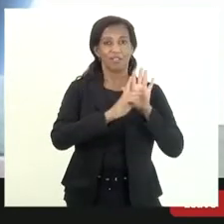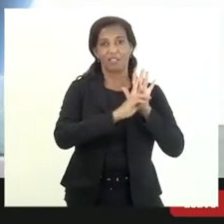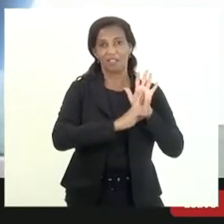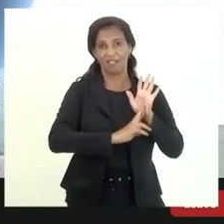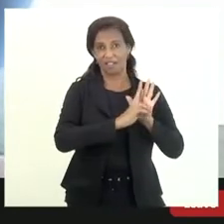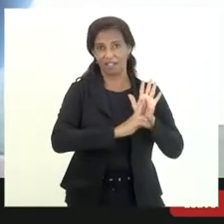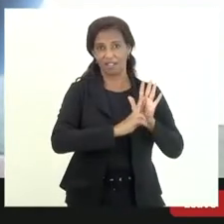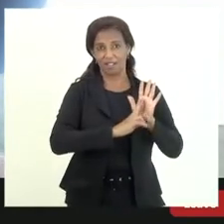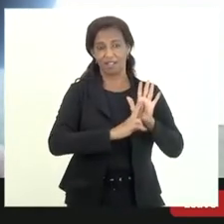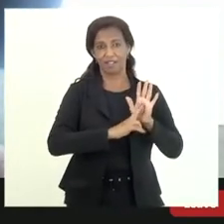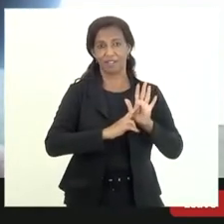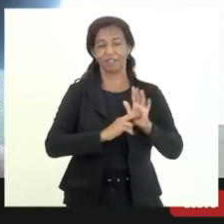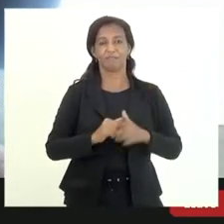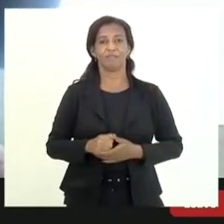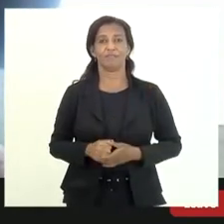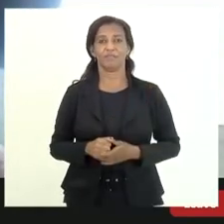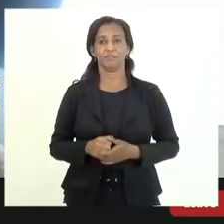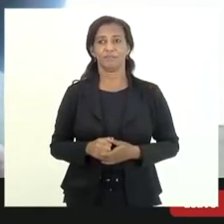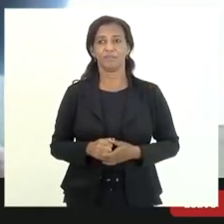de auditoria